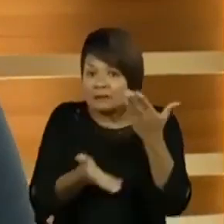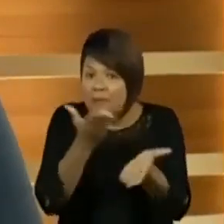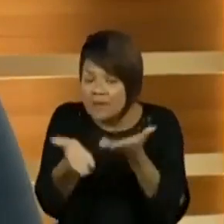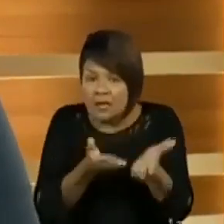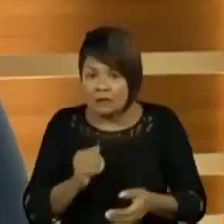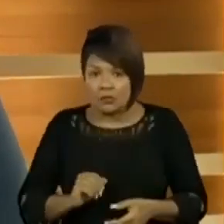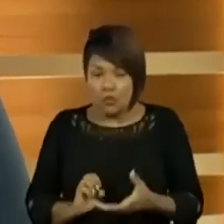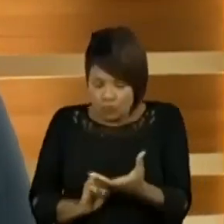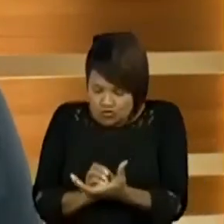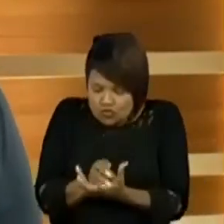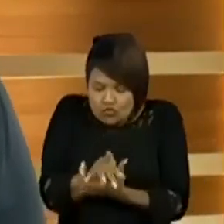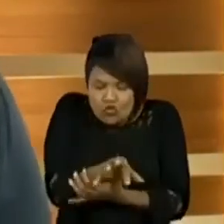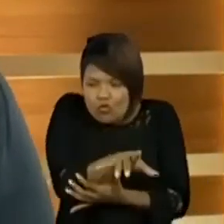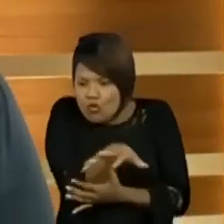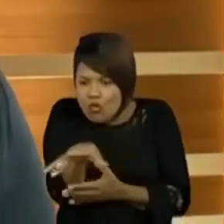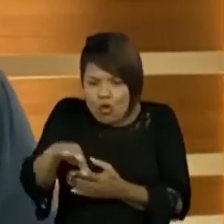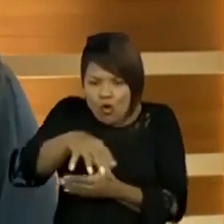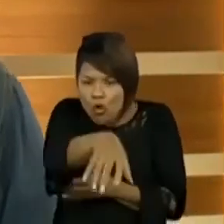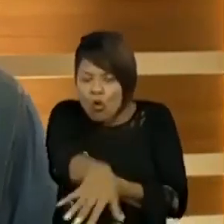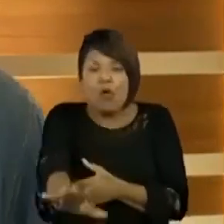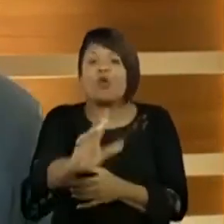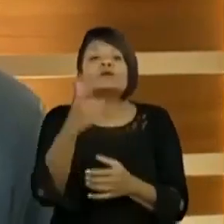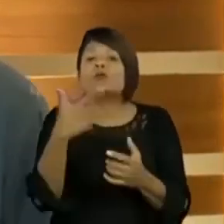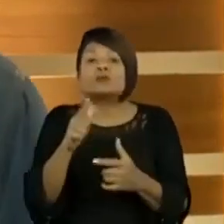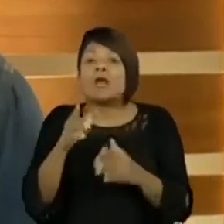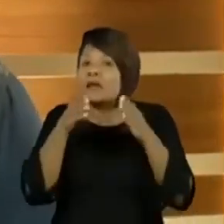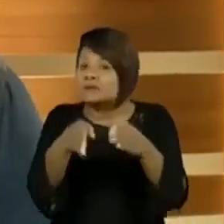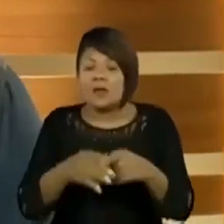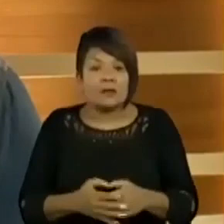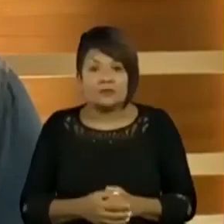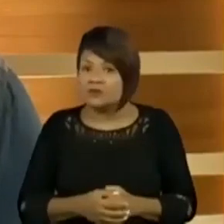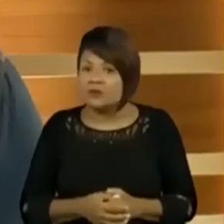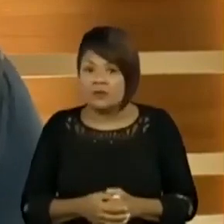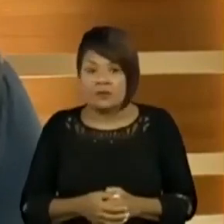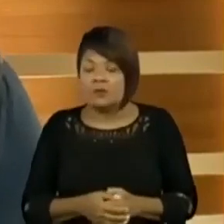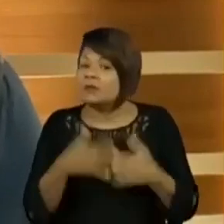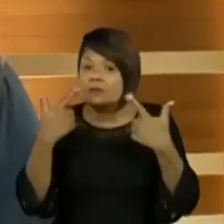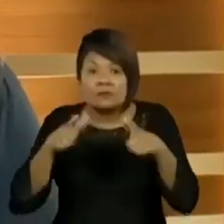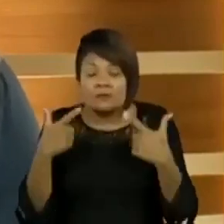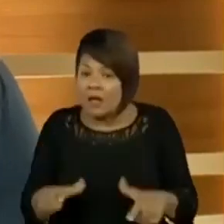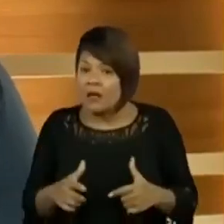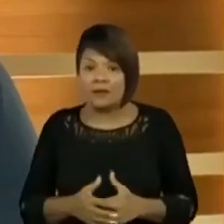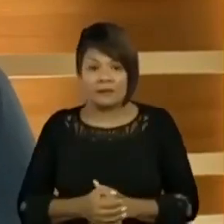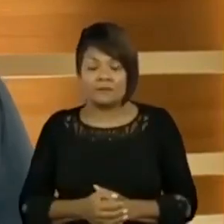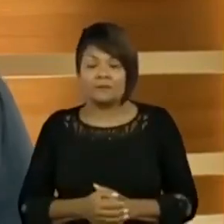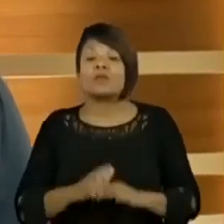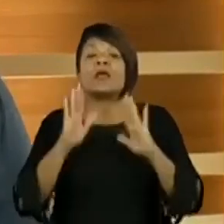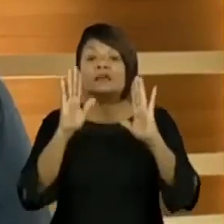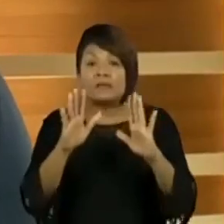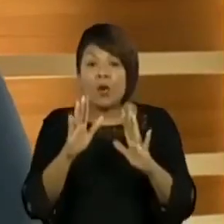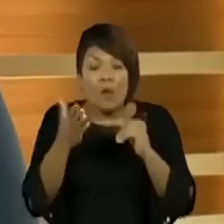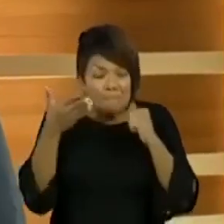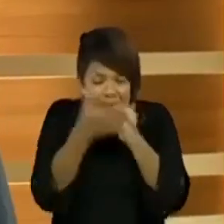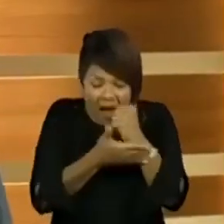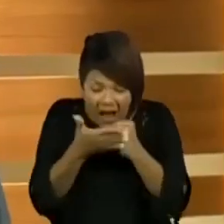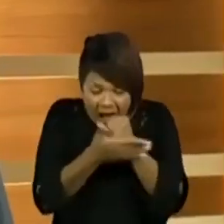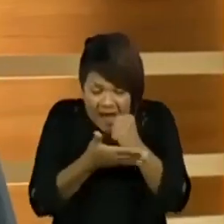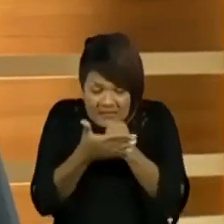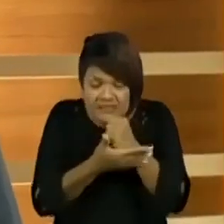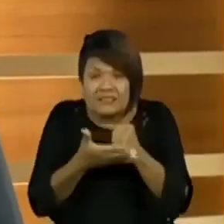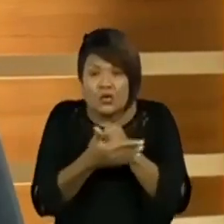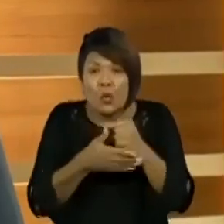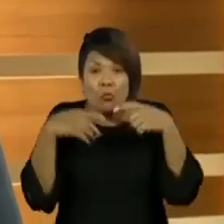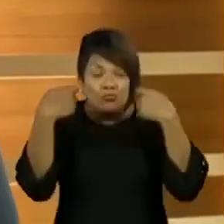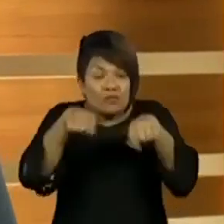não tem acesso à água, não tem acesso ao esgoto, não tem acesso ao saneamento básico. Então, o saneamento básico é conjunto de medidas